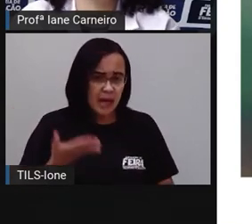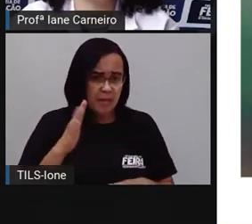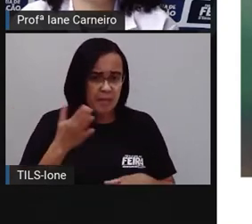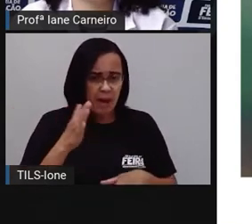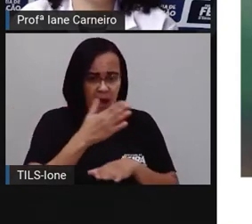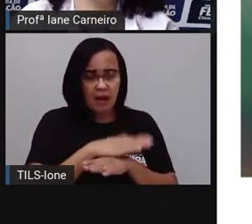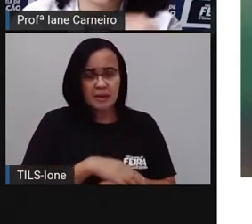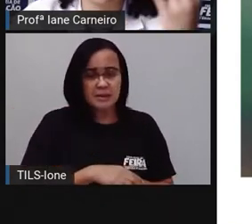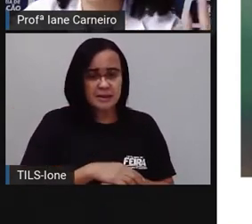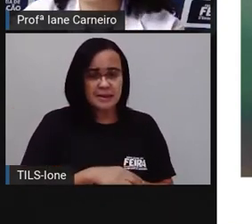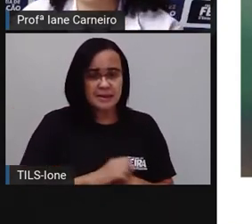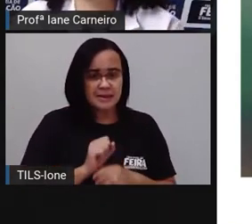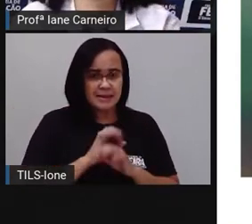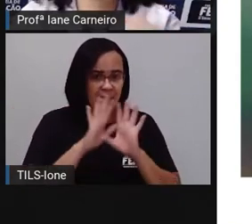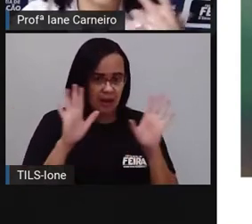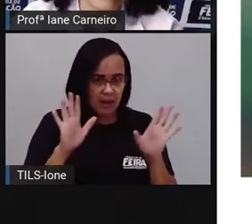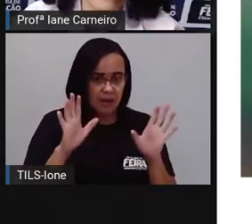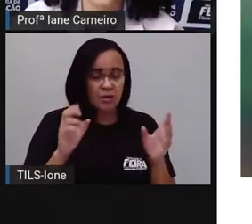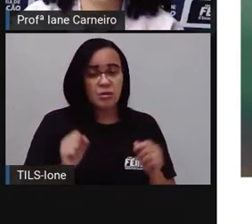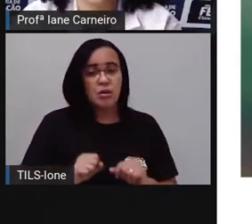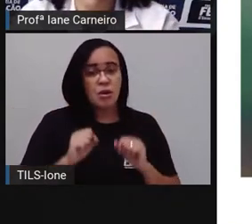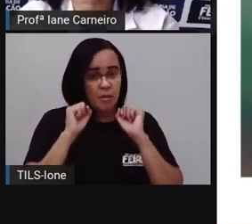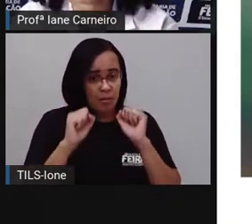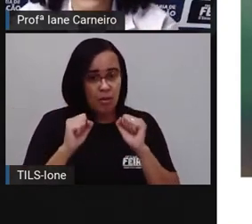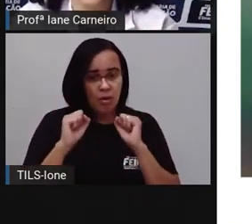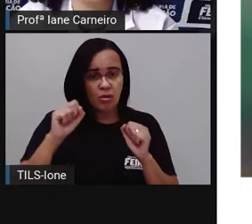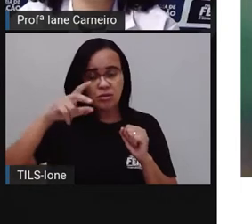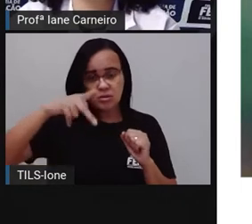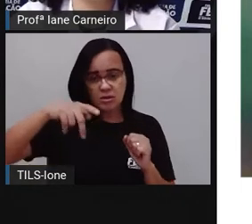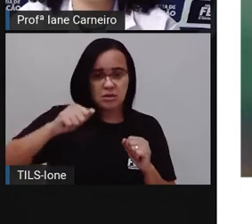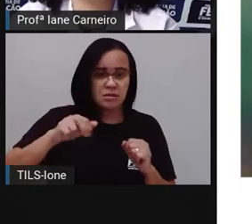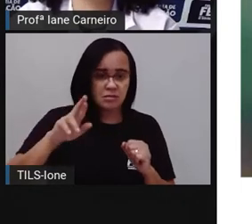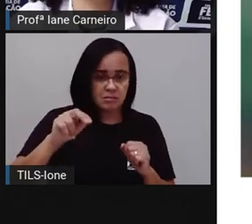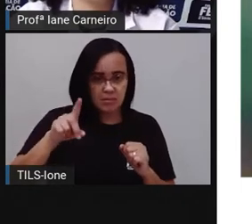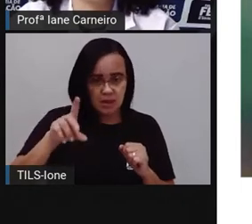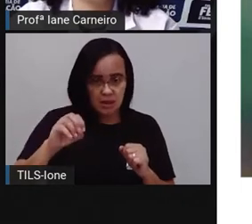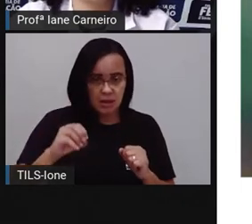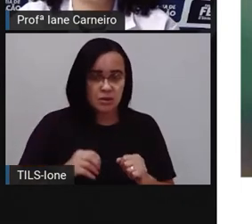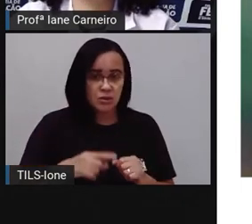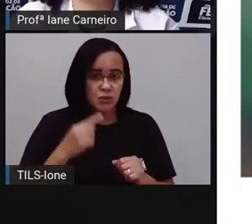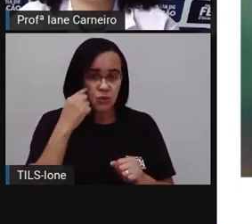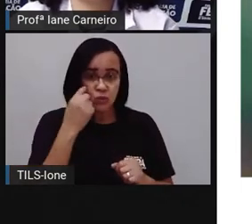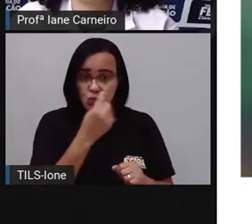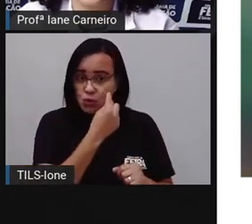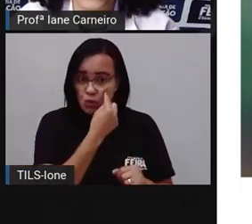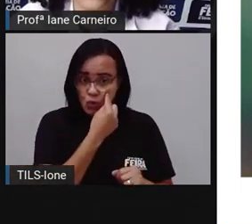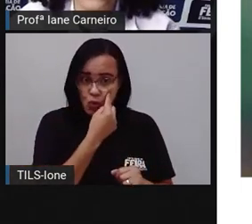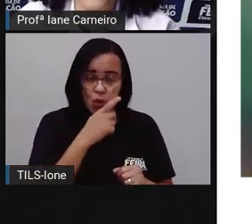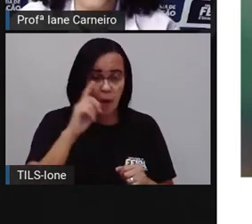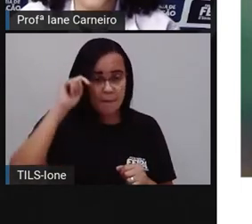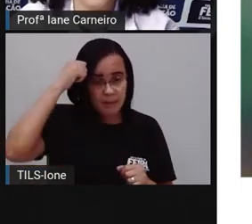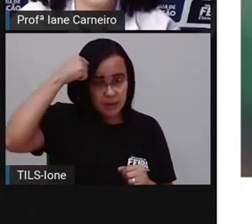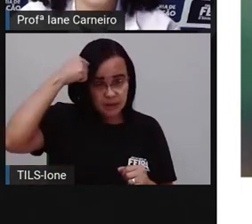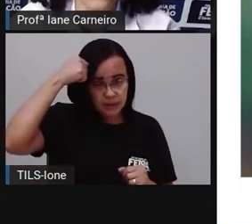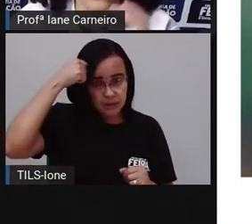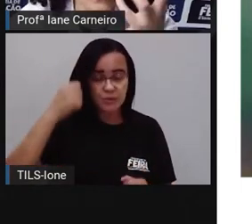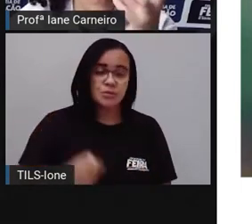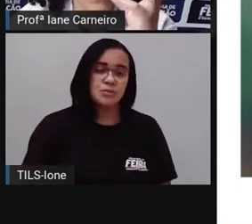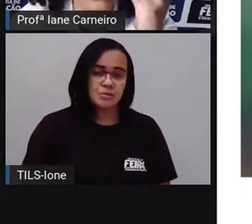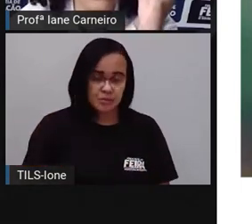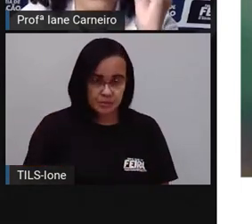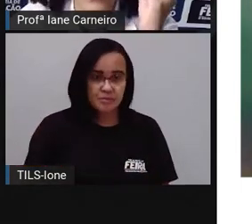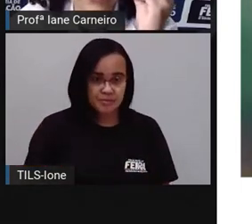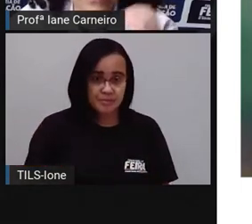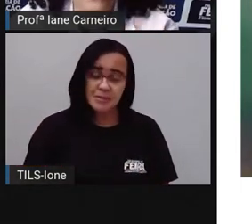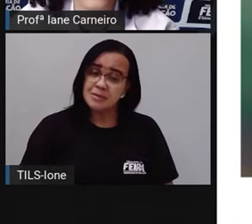né? E aí ele pode se considerar também pardo, né? Os olhos dele são olhos pretos também, se bem que em alguns